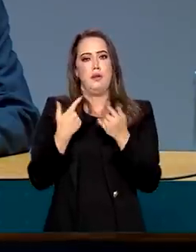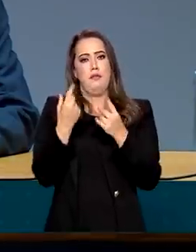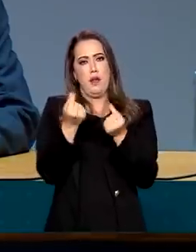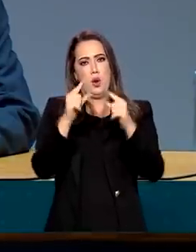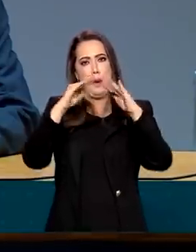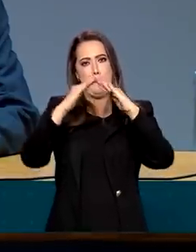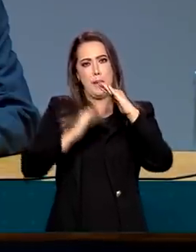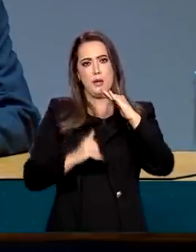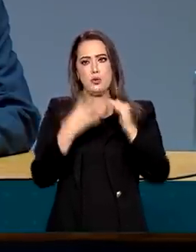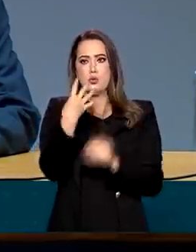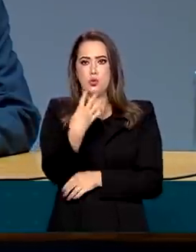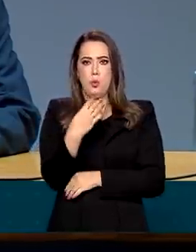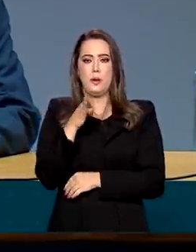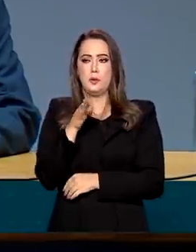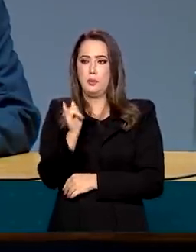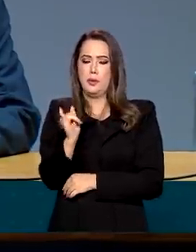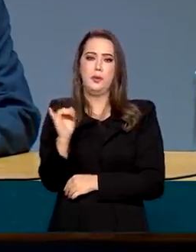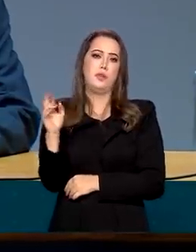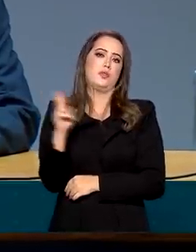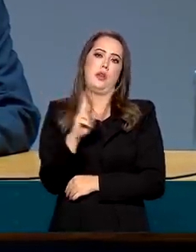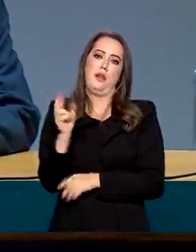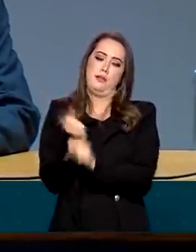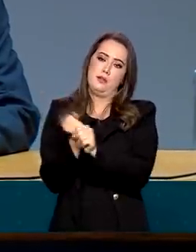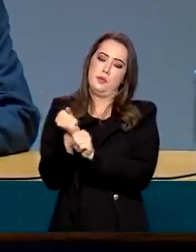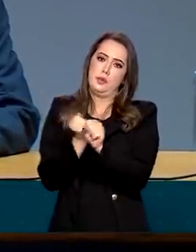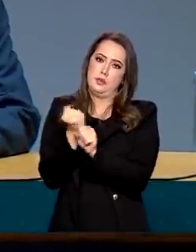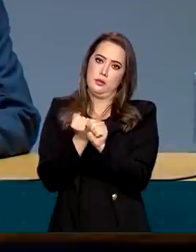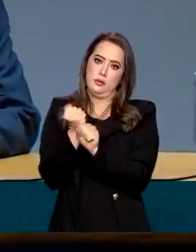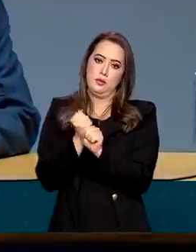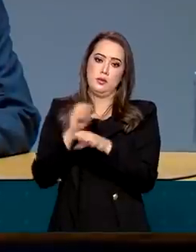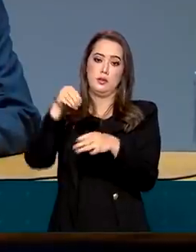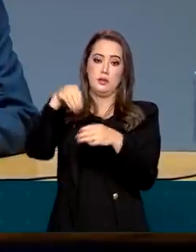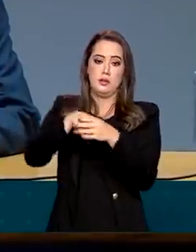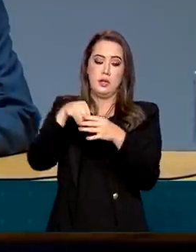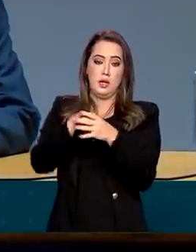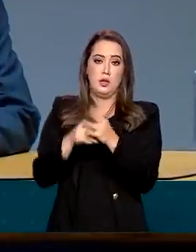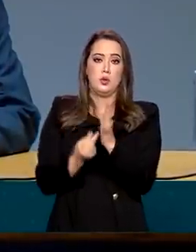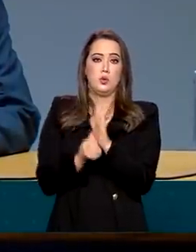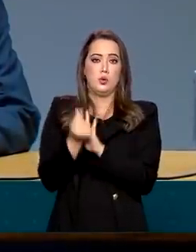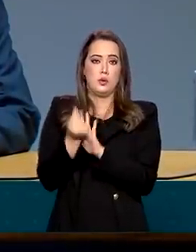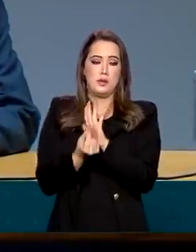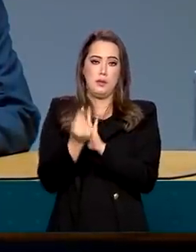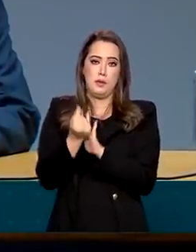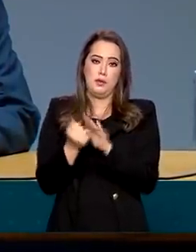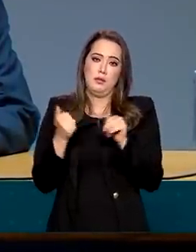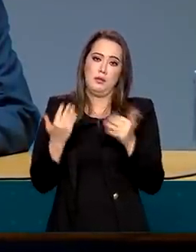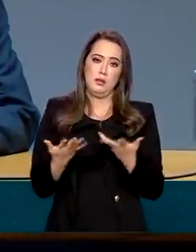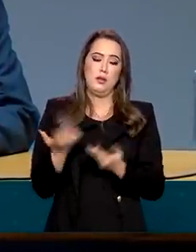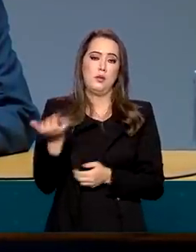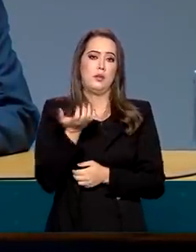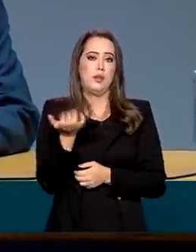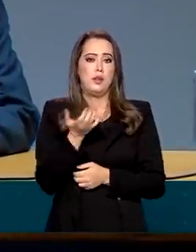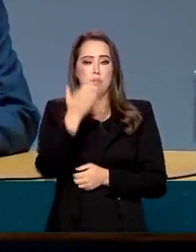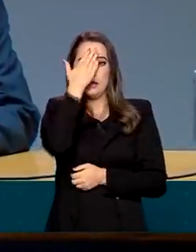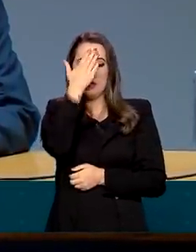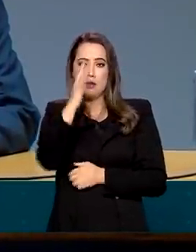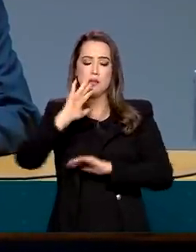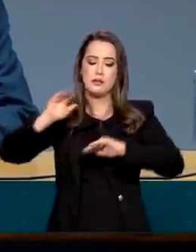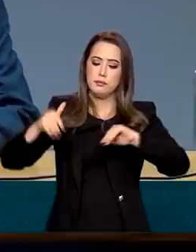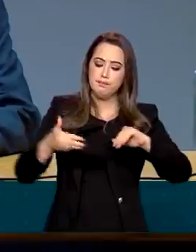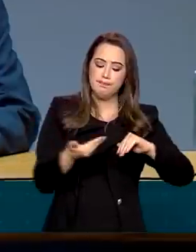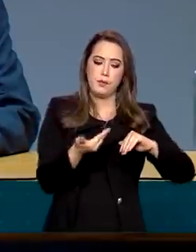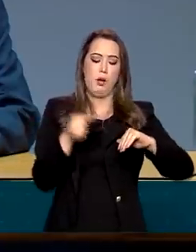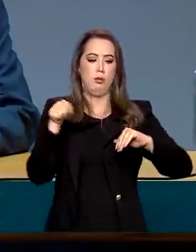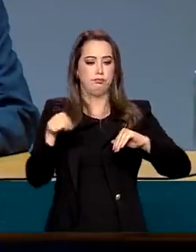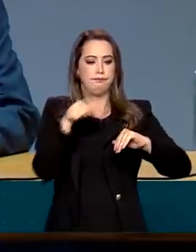ano, também previsto no orçamento. E antes de passar a palavra para o Paulo Guedes, eu quero agradecer ao Parlamento Brasileiro, à Câmara e ao